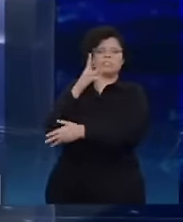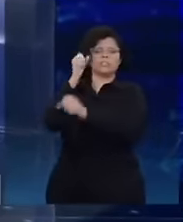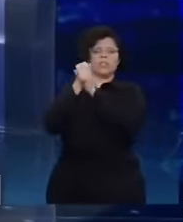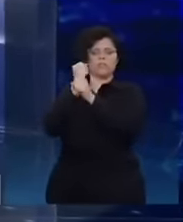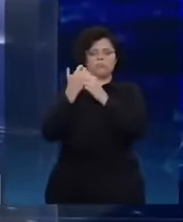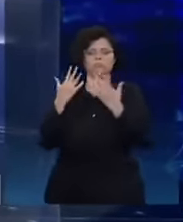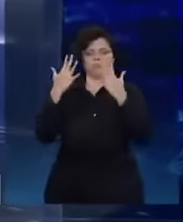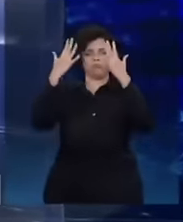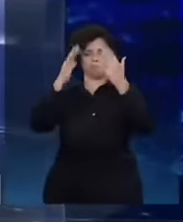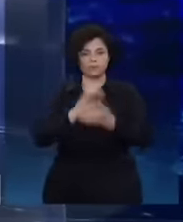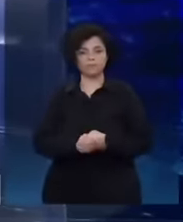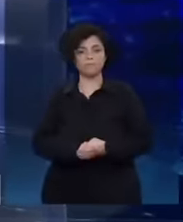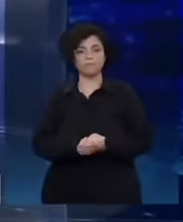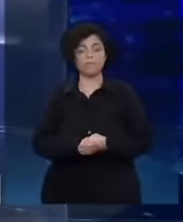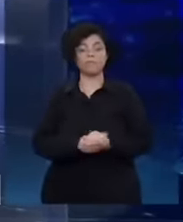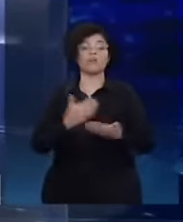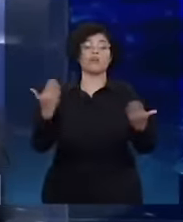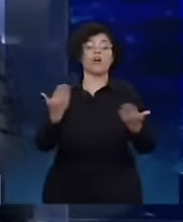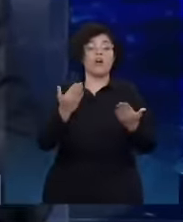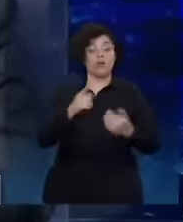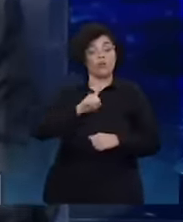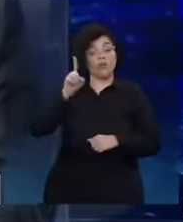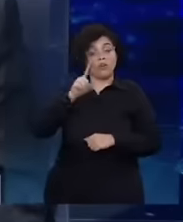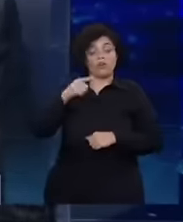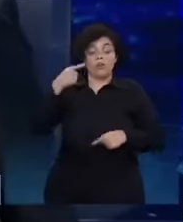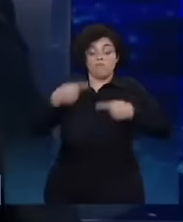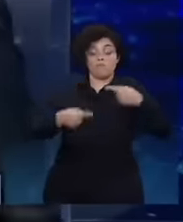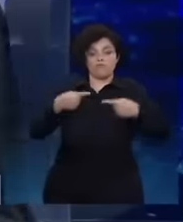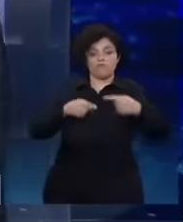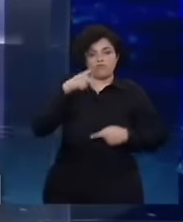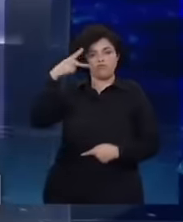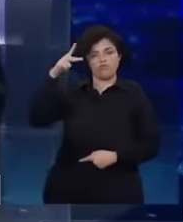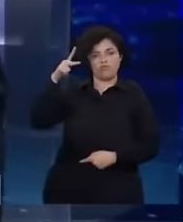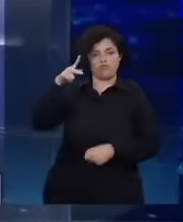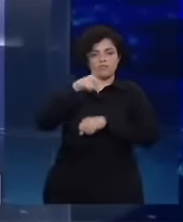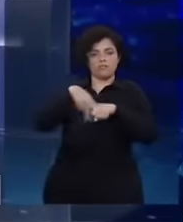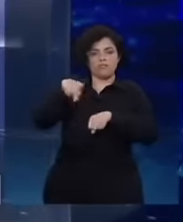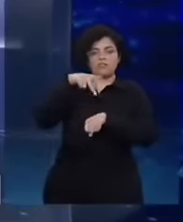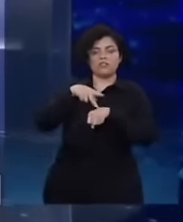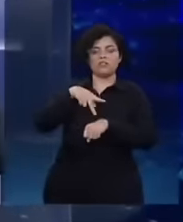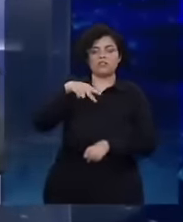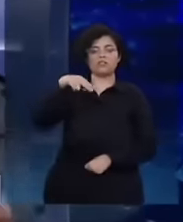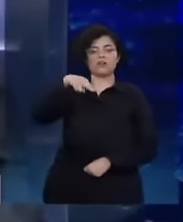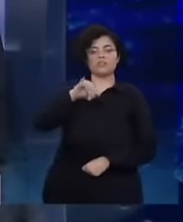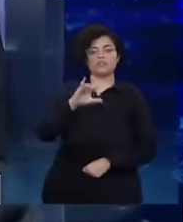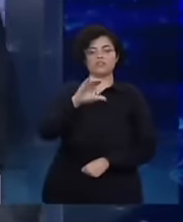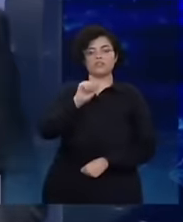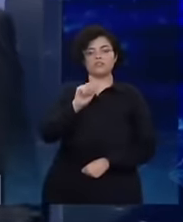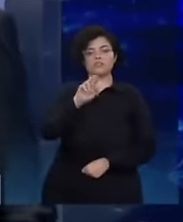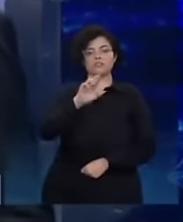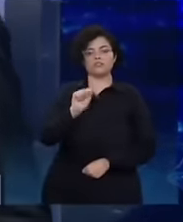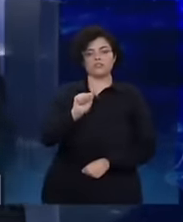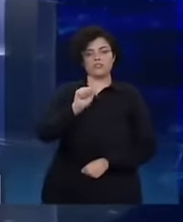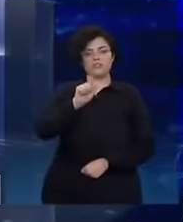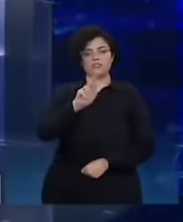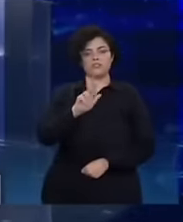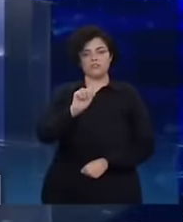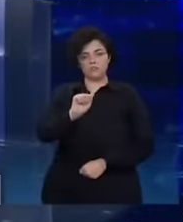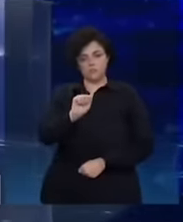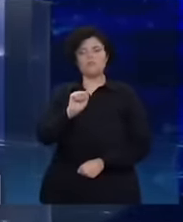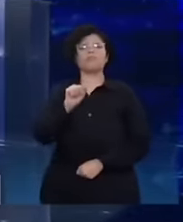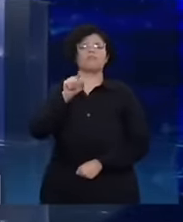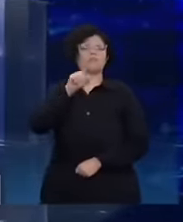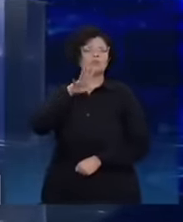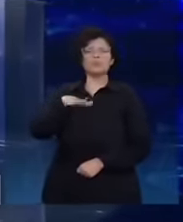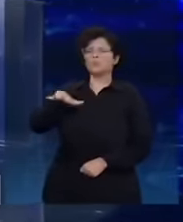Agora, o regime político da Nicaragua é uma coisa que depende deles e o Daniel Ortega sabe, você sabe, o Chaves sabe, todo mundo sabe, que